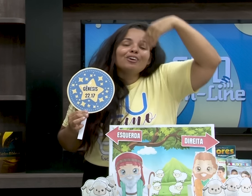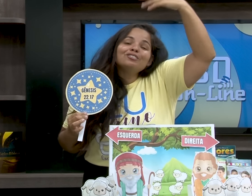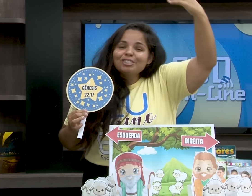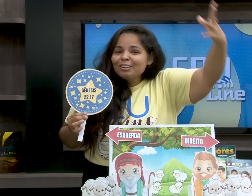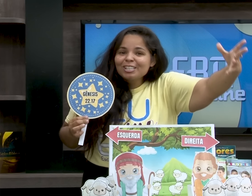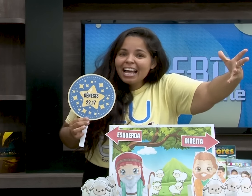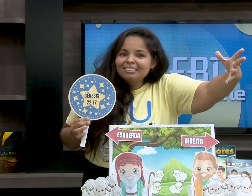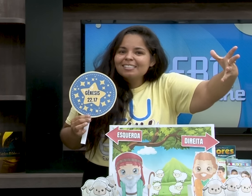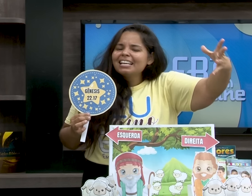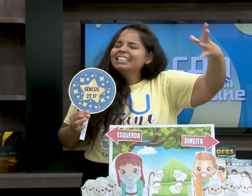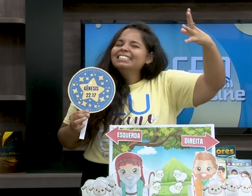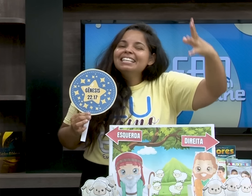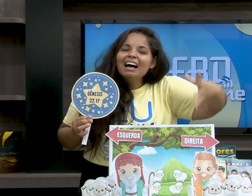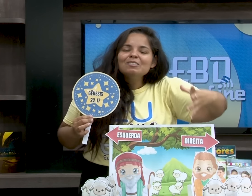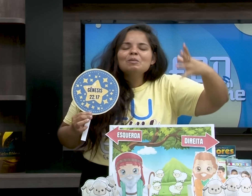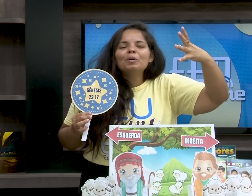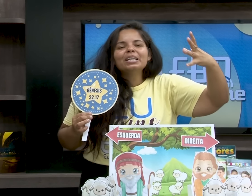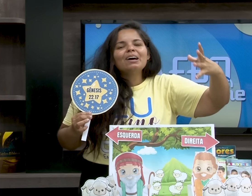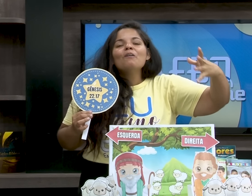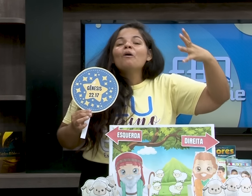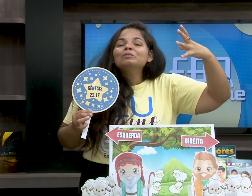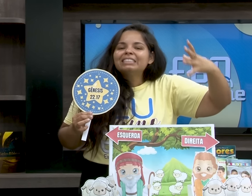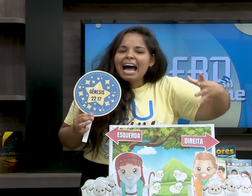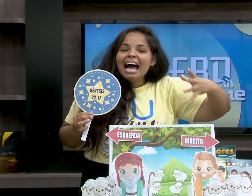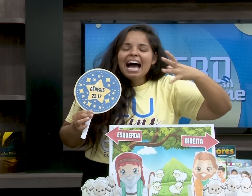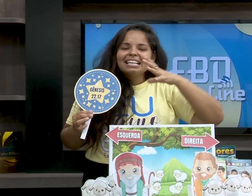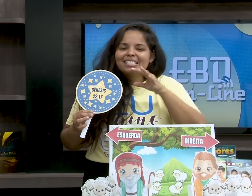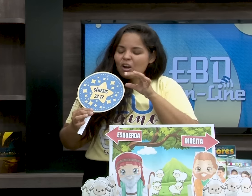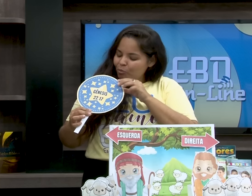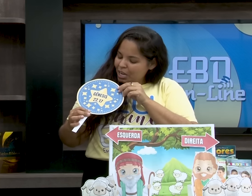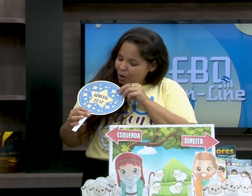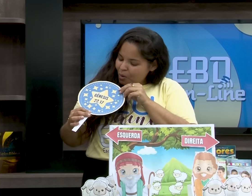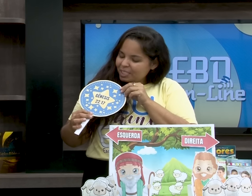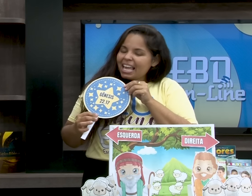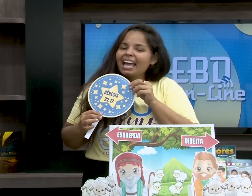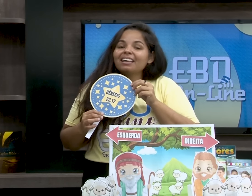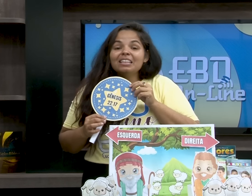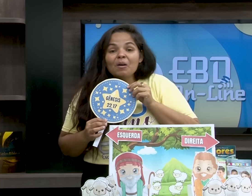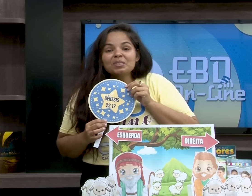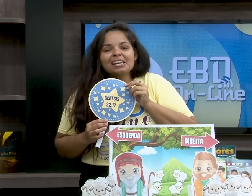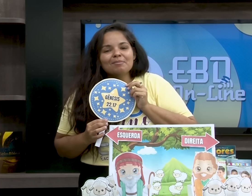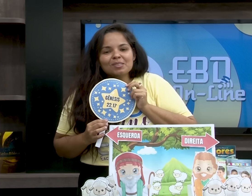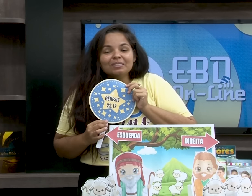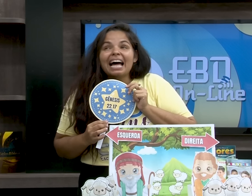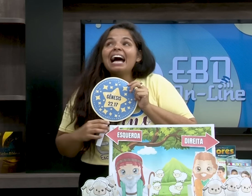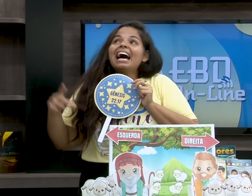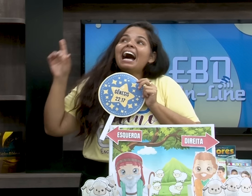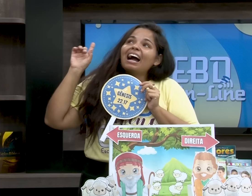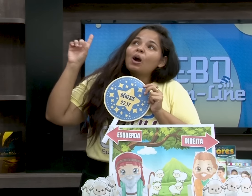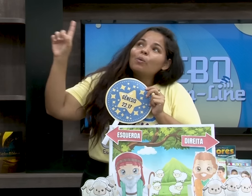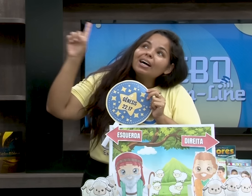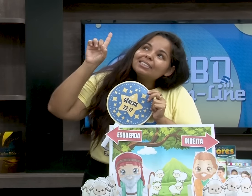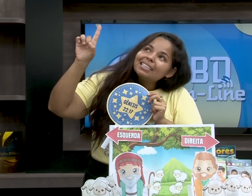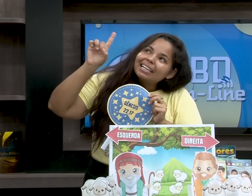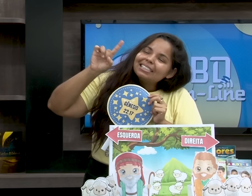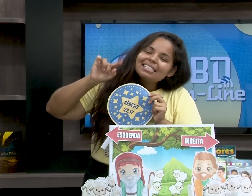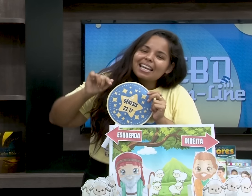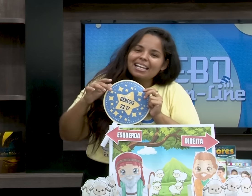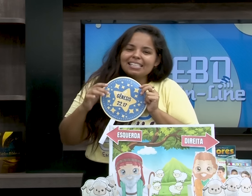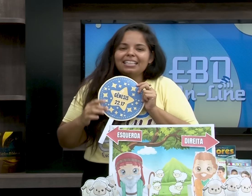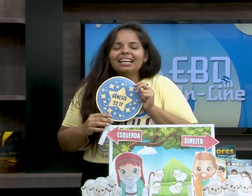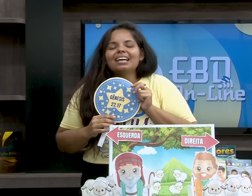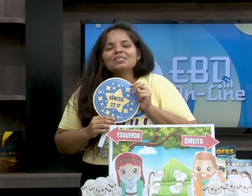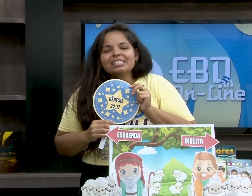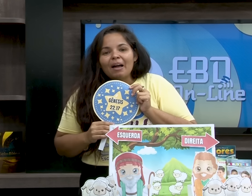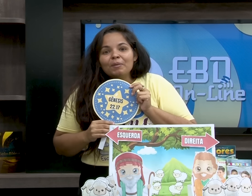netos, os filhos dos teus netos, não se poderão contar, assim como não conseguimos contar a quantidade de